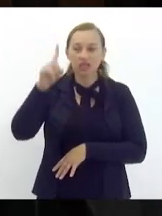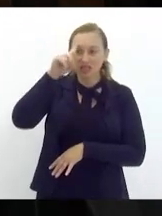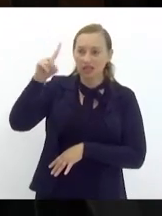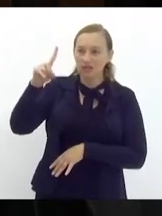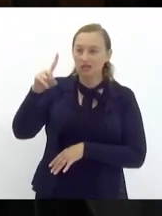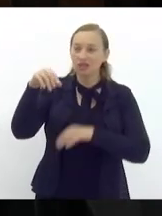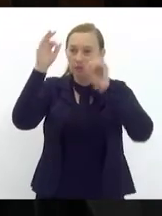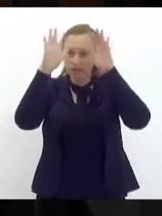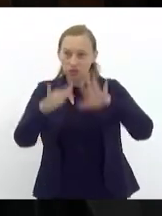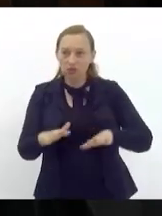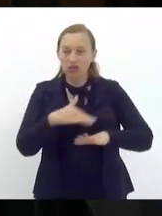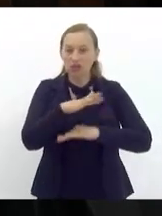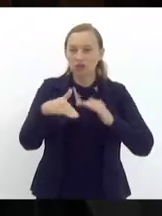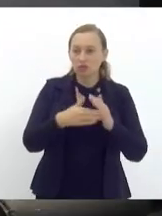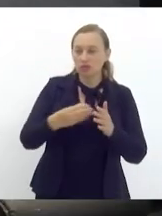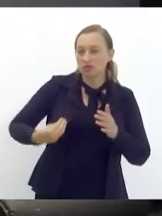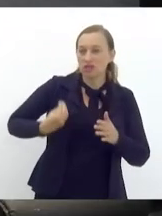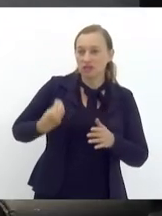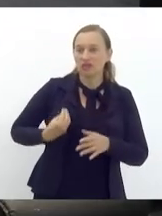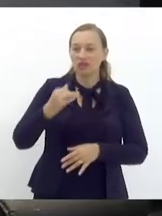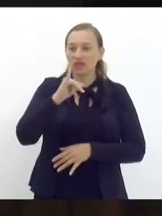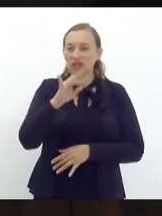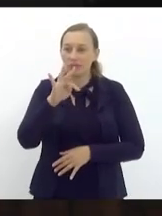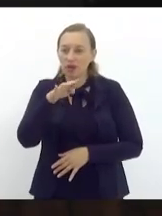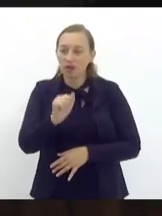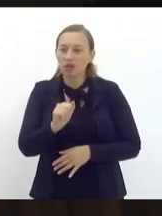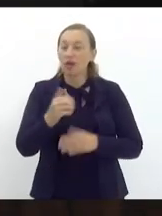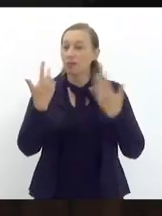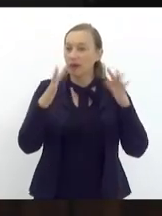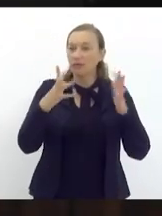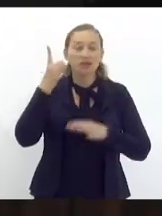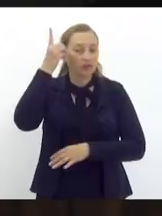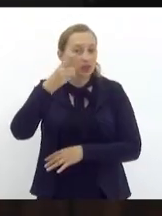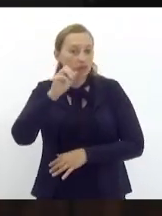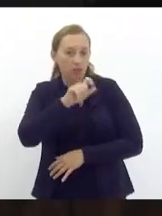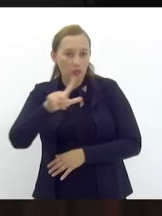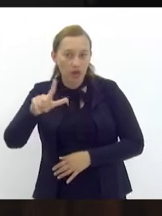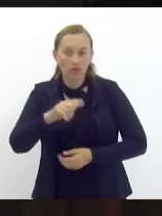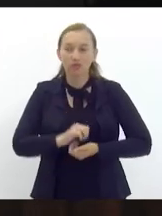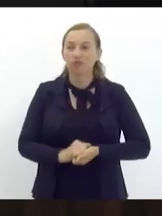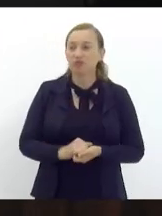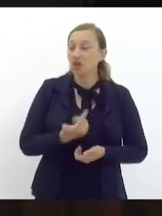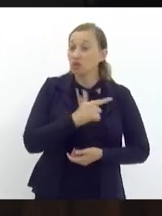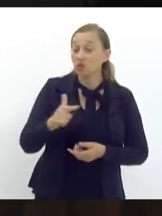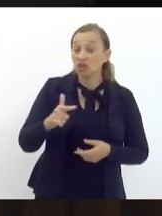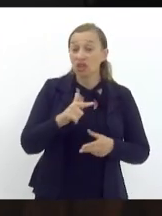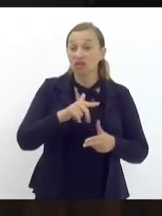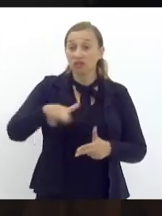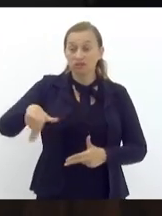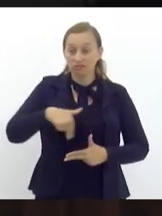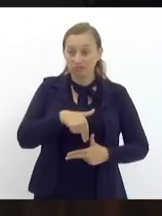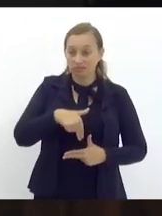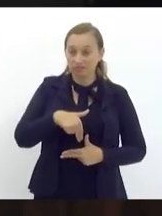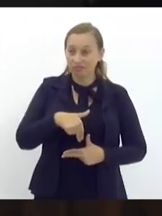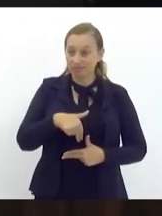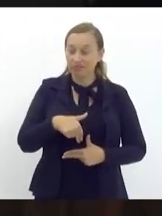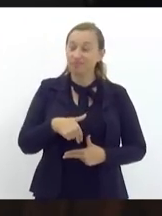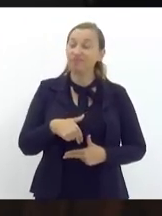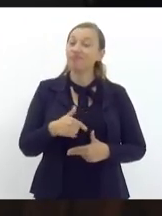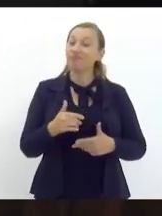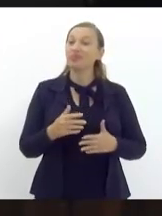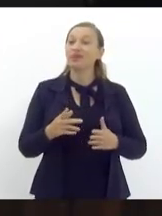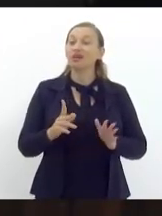os moradores da Itaperuna parabéns deputado Paul Bel muito obrigado não havendo mais oradores inscritos essa